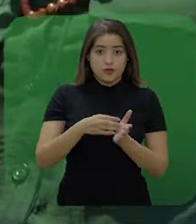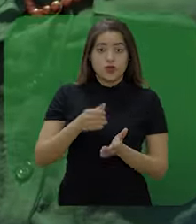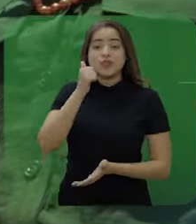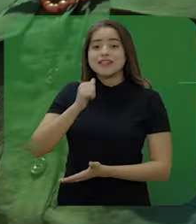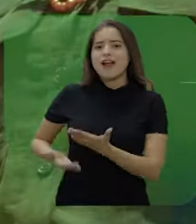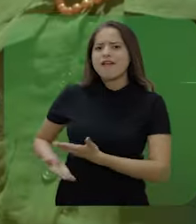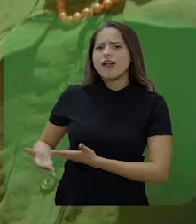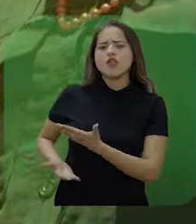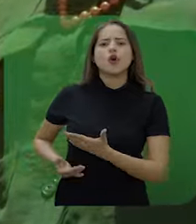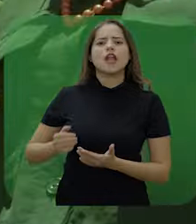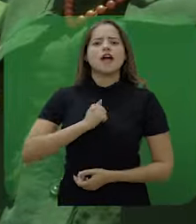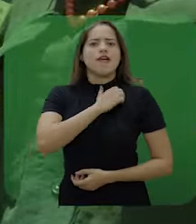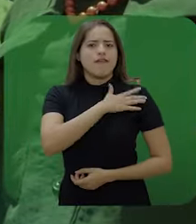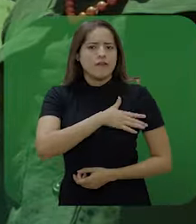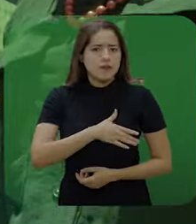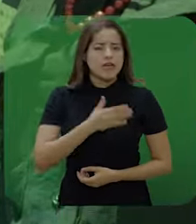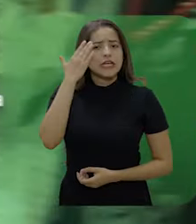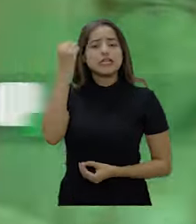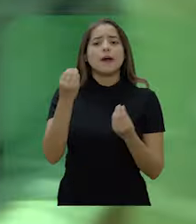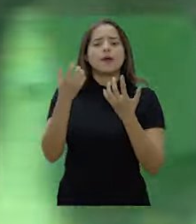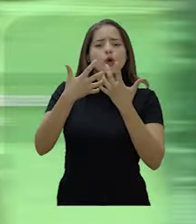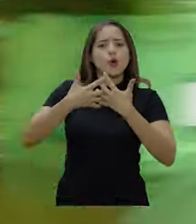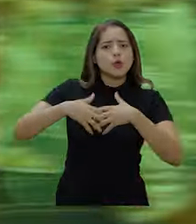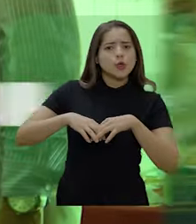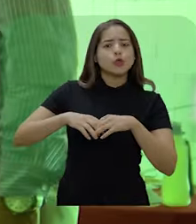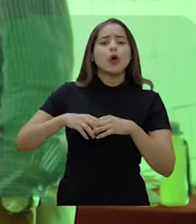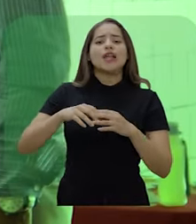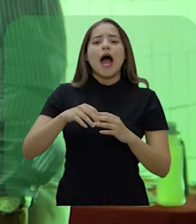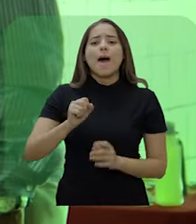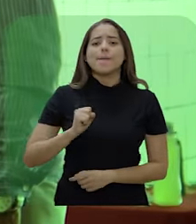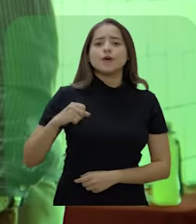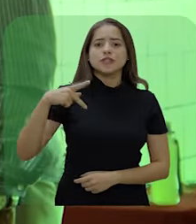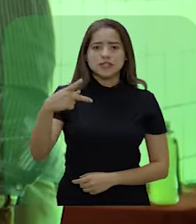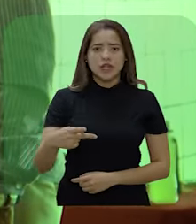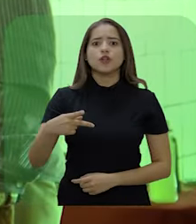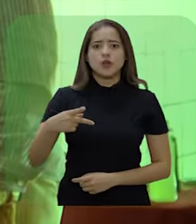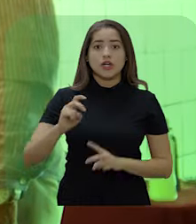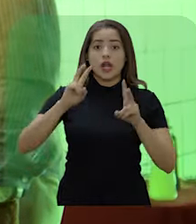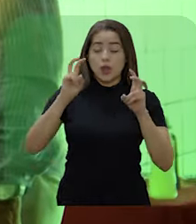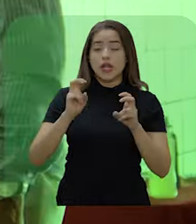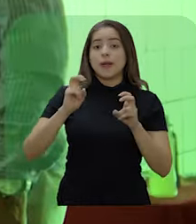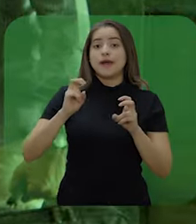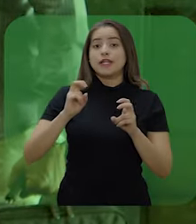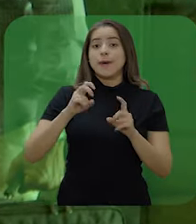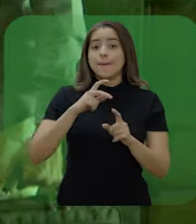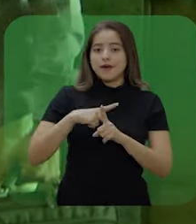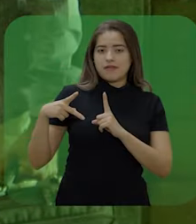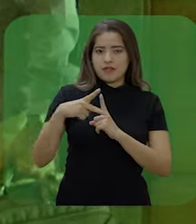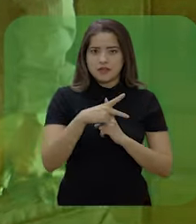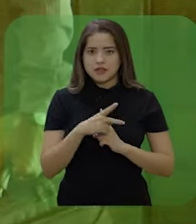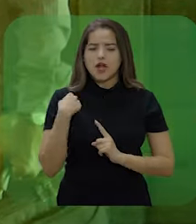Servidor ou servidora do IFPE, você sabe como funciona a aposentadoria após a reforma da Previdência? Nesse vídeo,